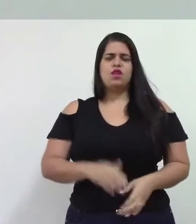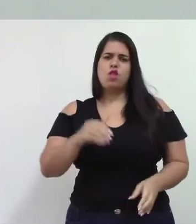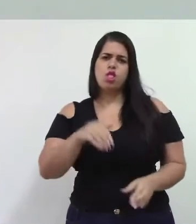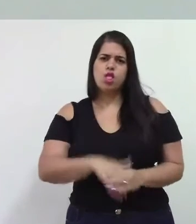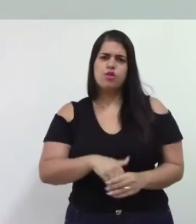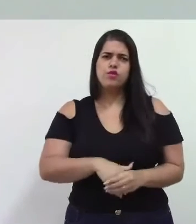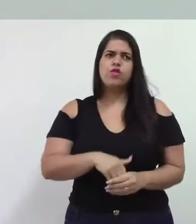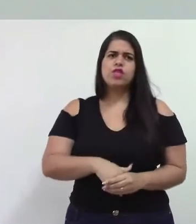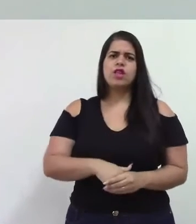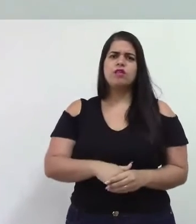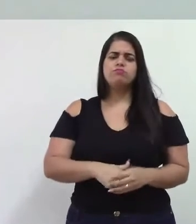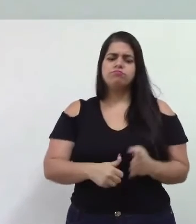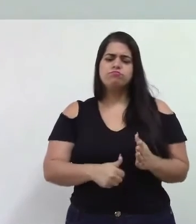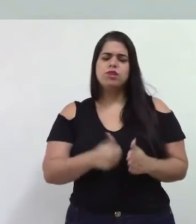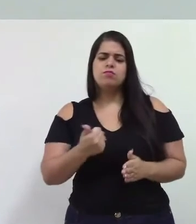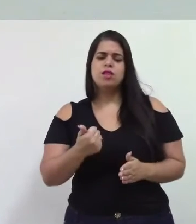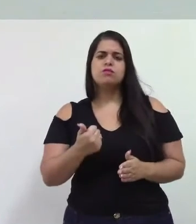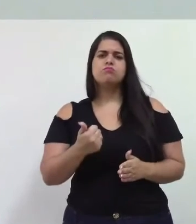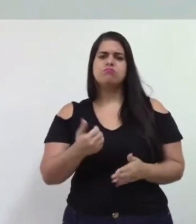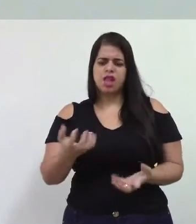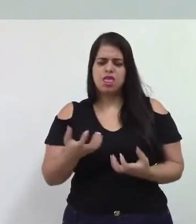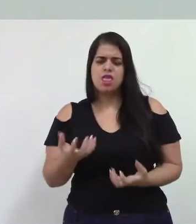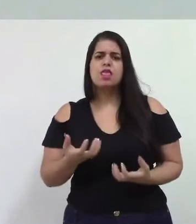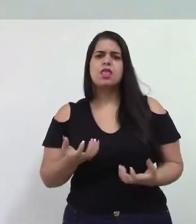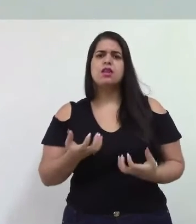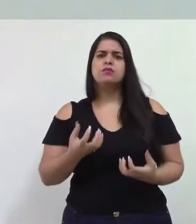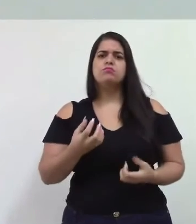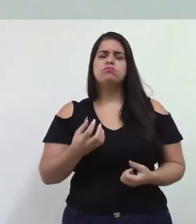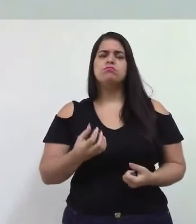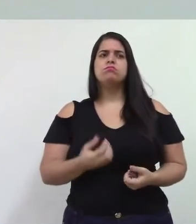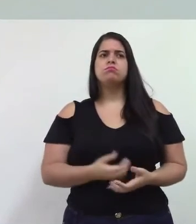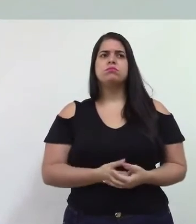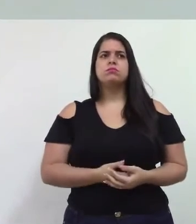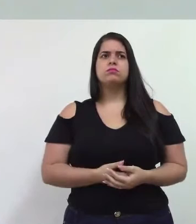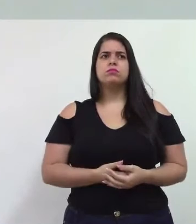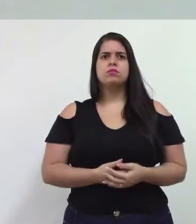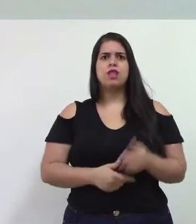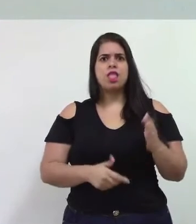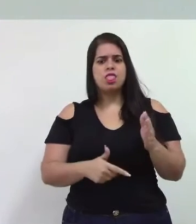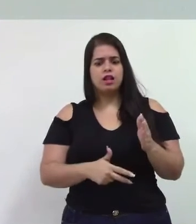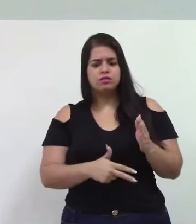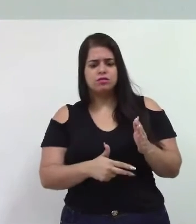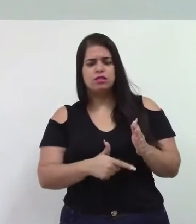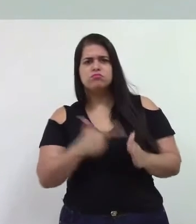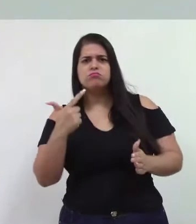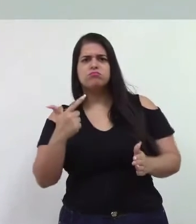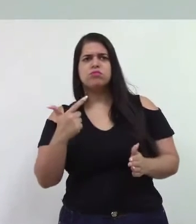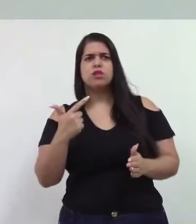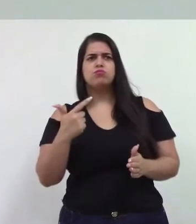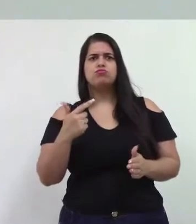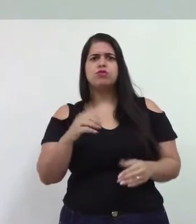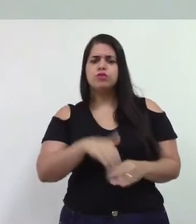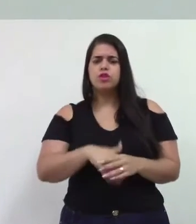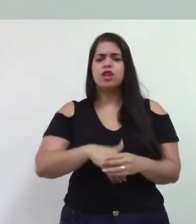nele a primeira vez querendo por bom gosto na segunda vez só votei